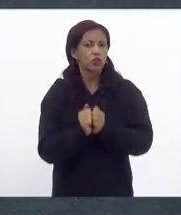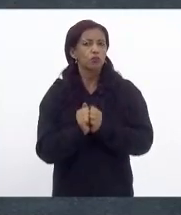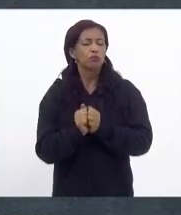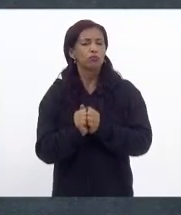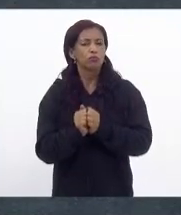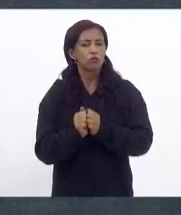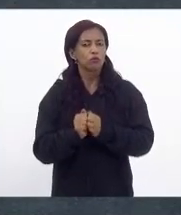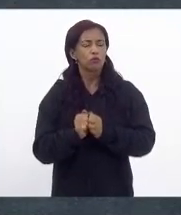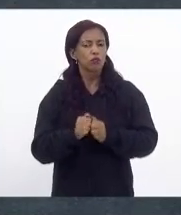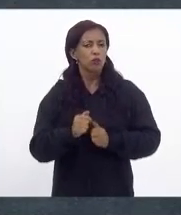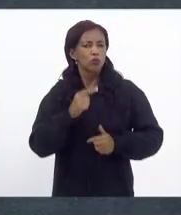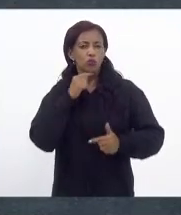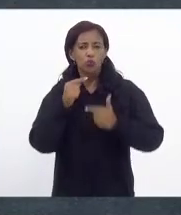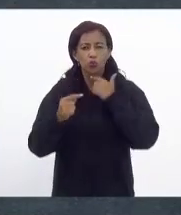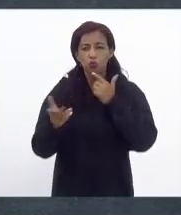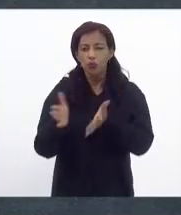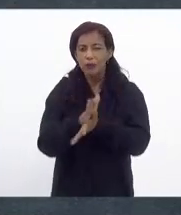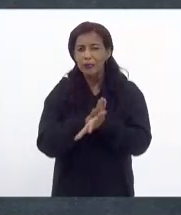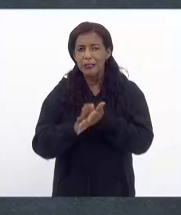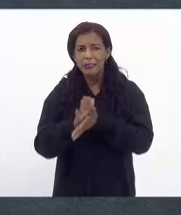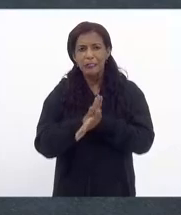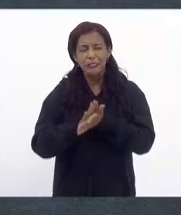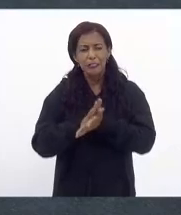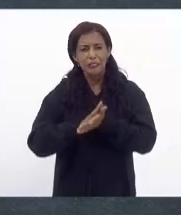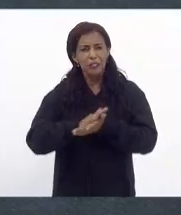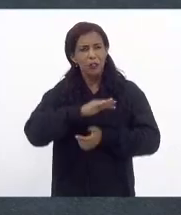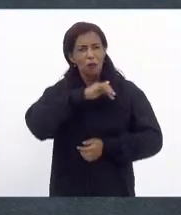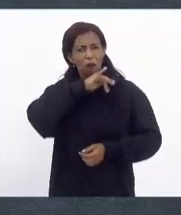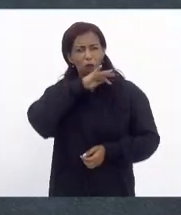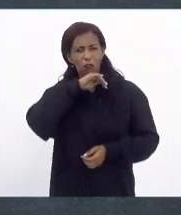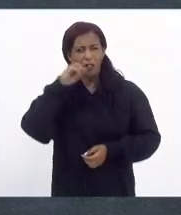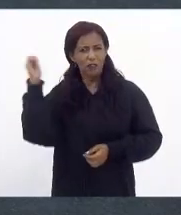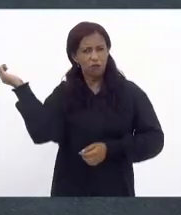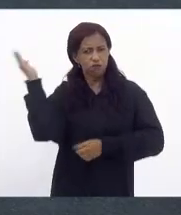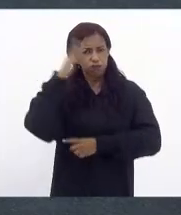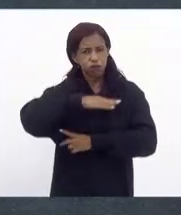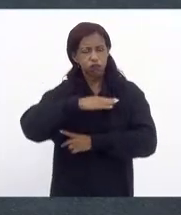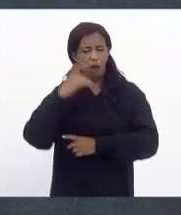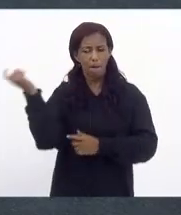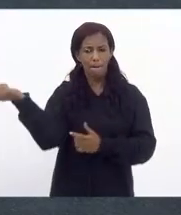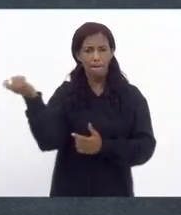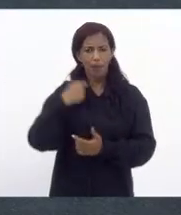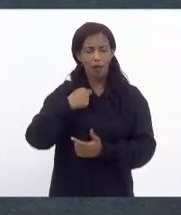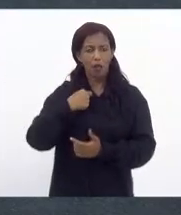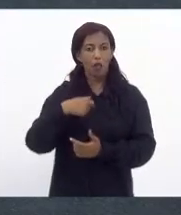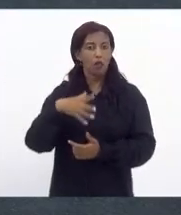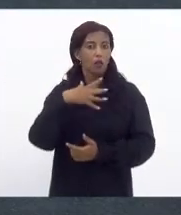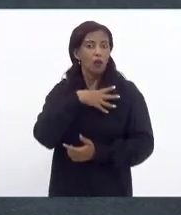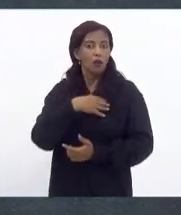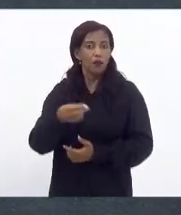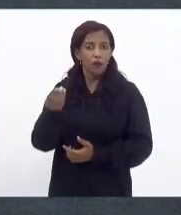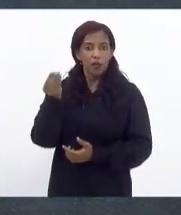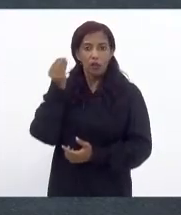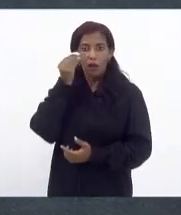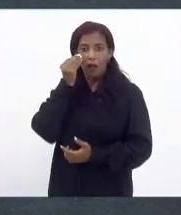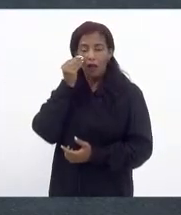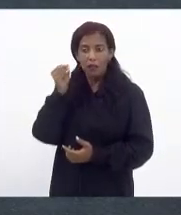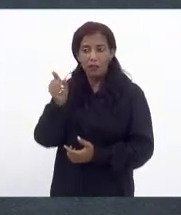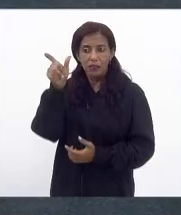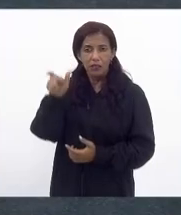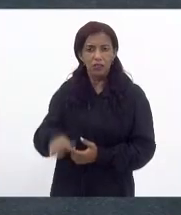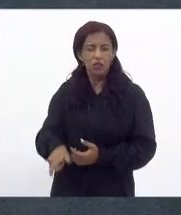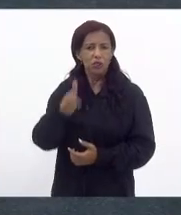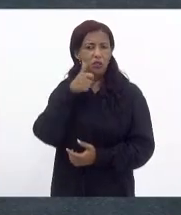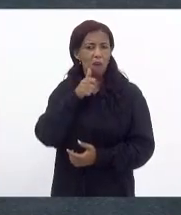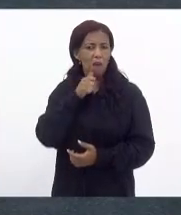sem dúvida nenhuma requintes de crueldade então os filhos assistem as suas mães sendo